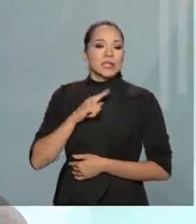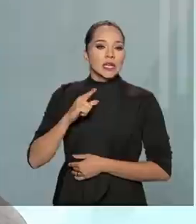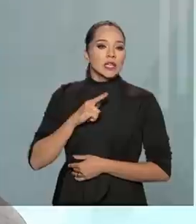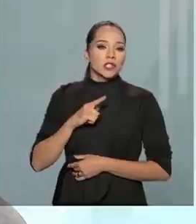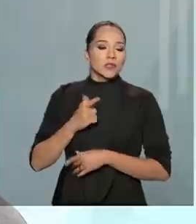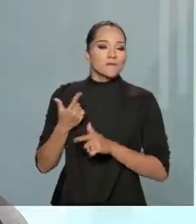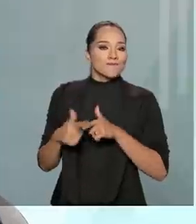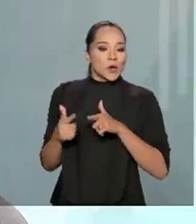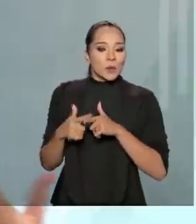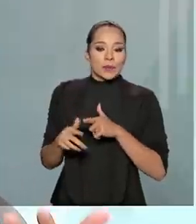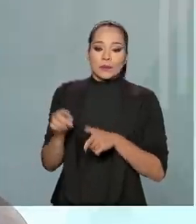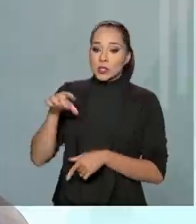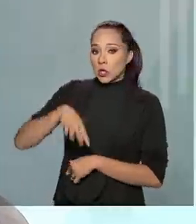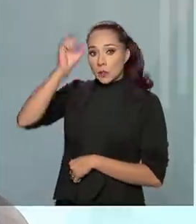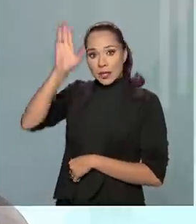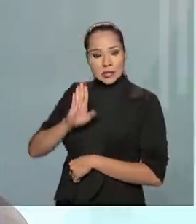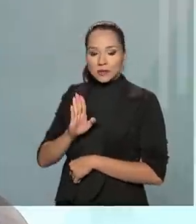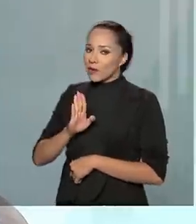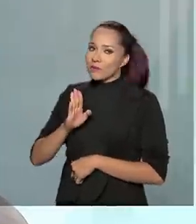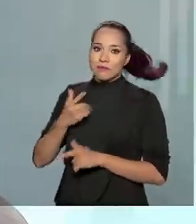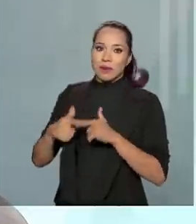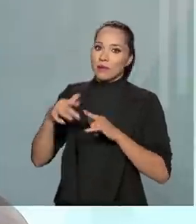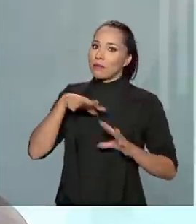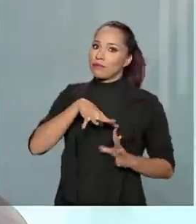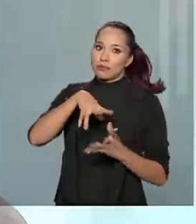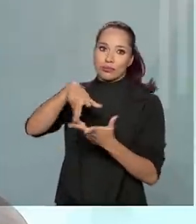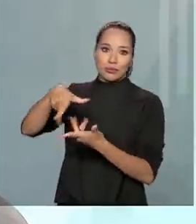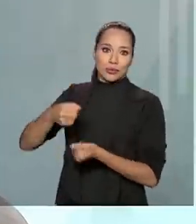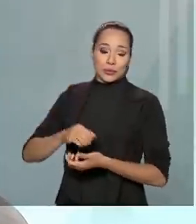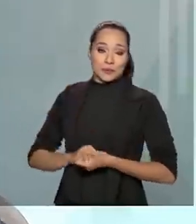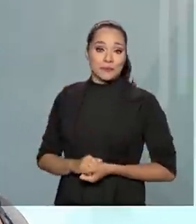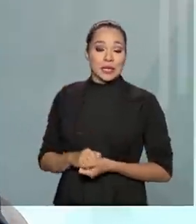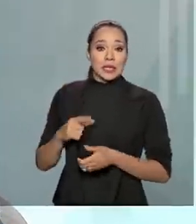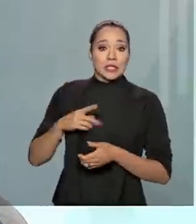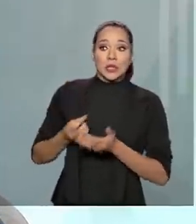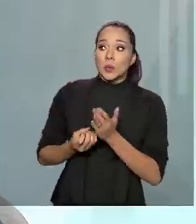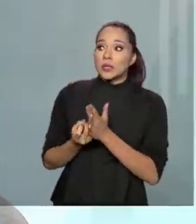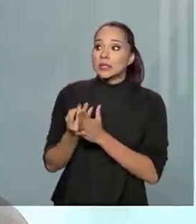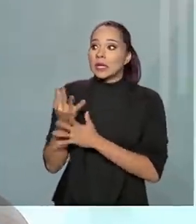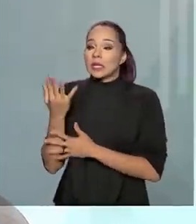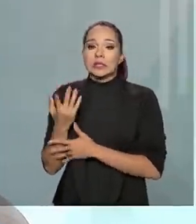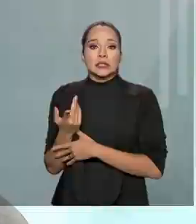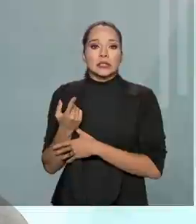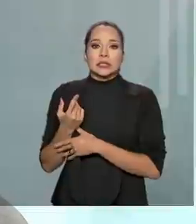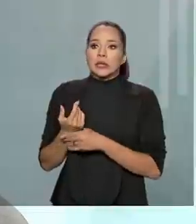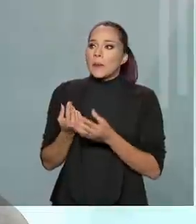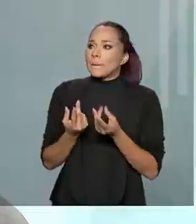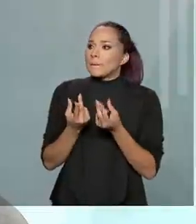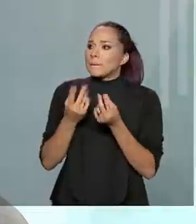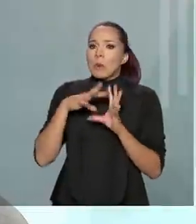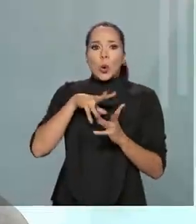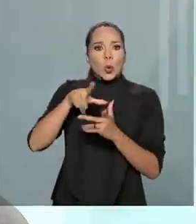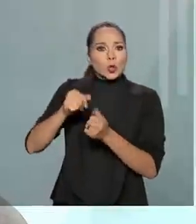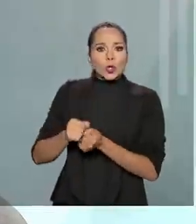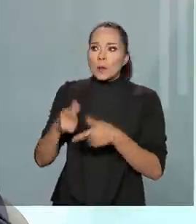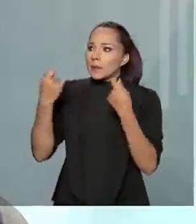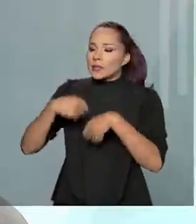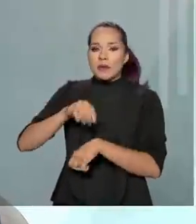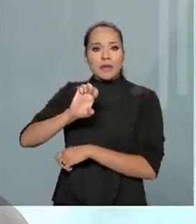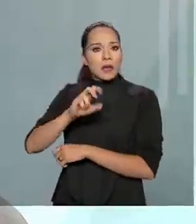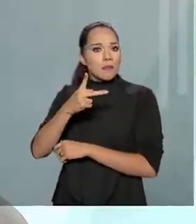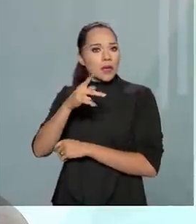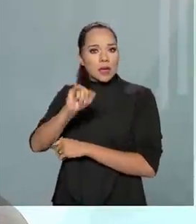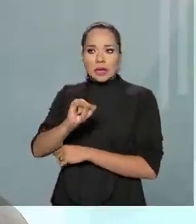tinha um grande problema, não no Brasil, mas no mundo. A gente tinha uma procura pelos mesmos itens, o mundo todo precisava de EPI,